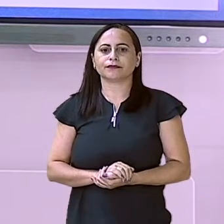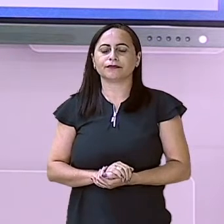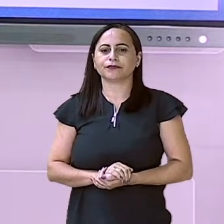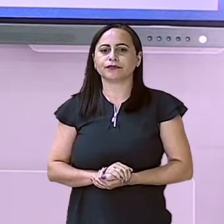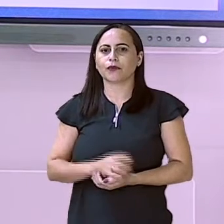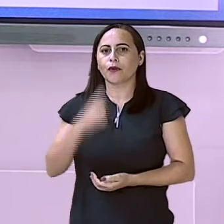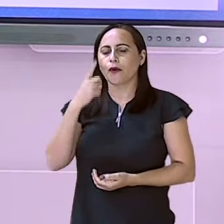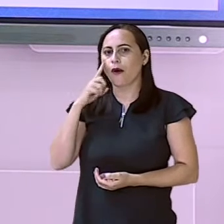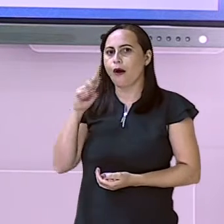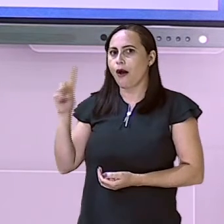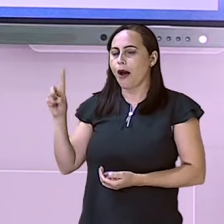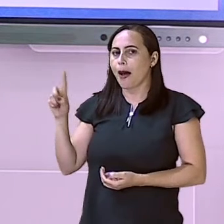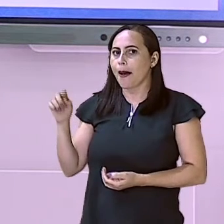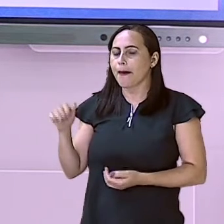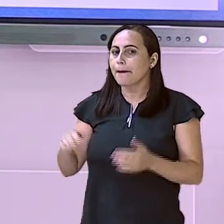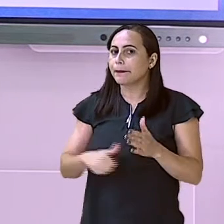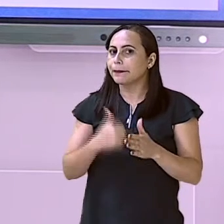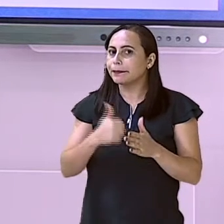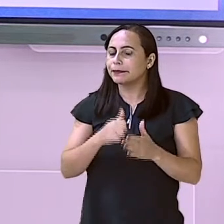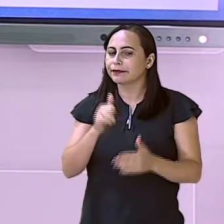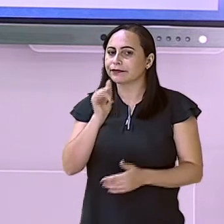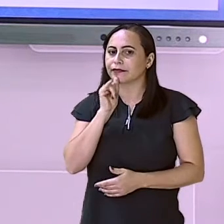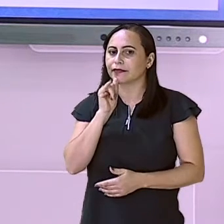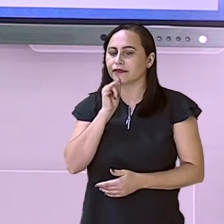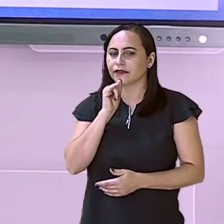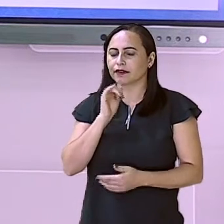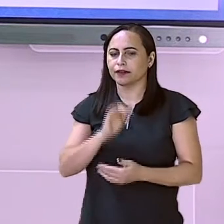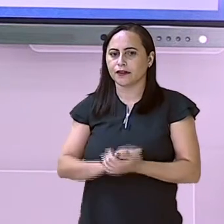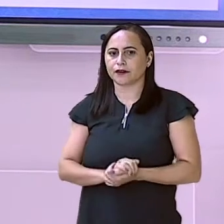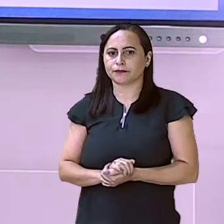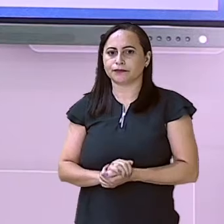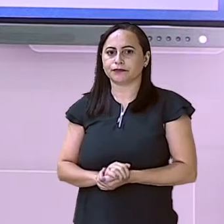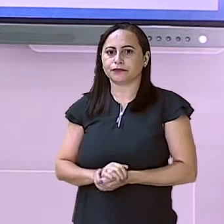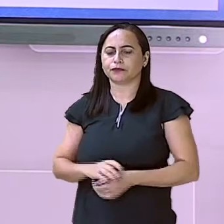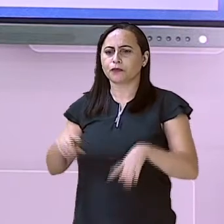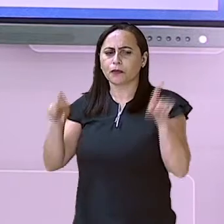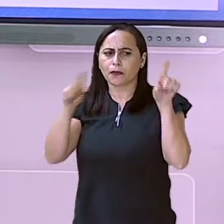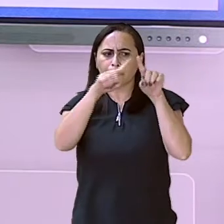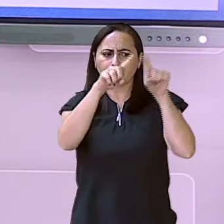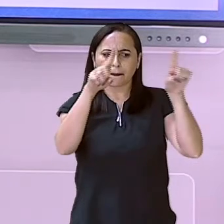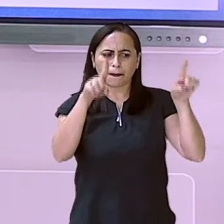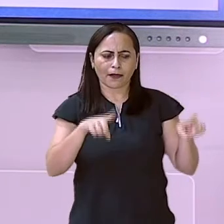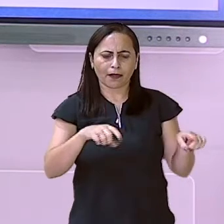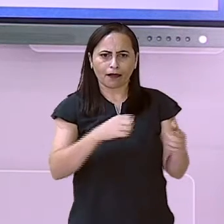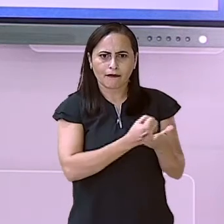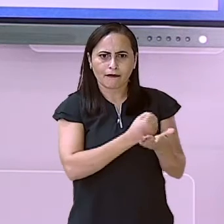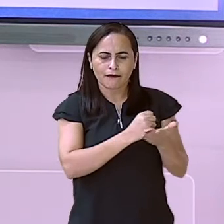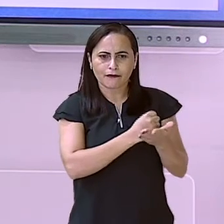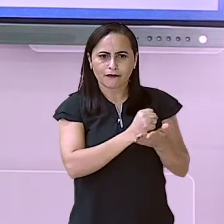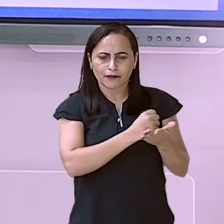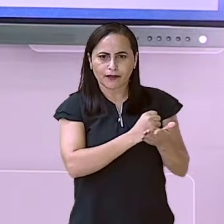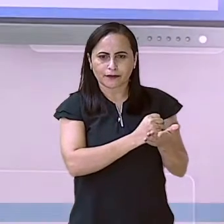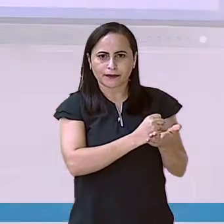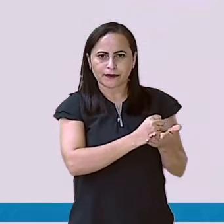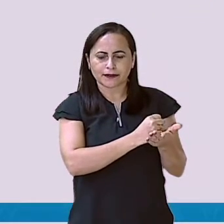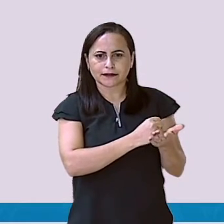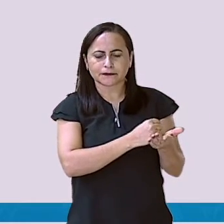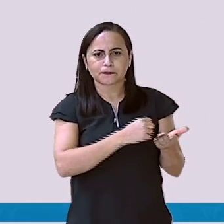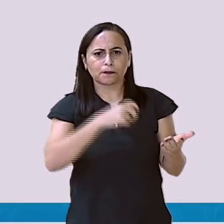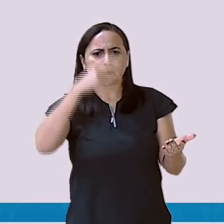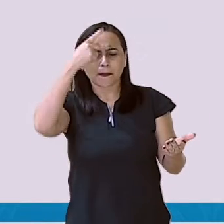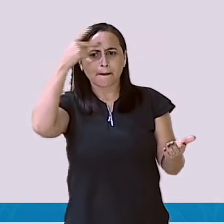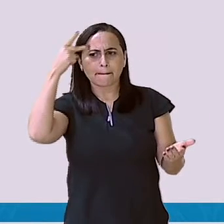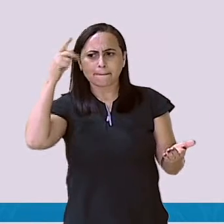aqui para o nosso primeiro exemplo. O caixa de uma farmácia recebeu de um cliente R$